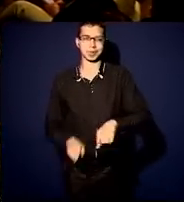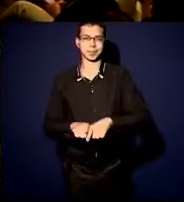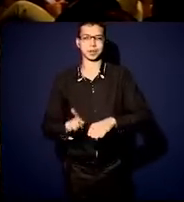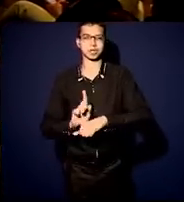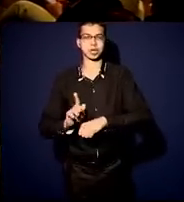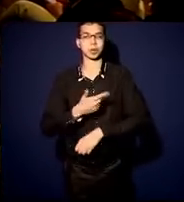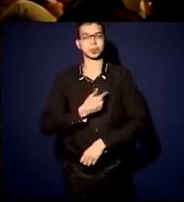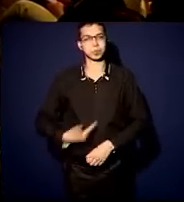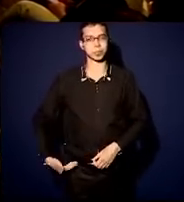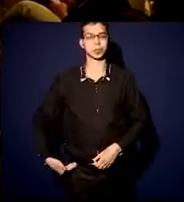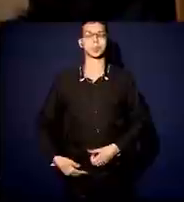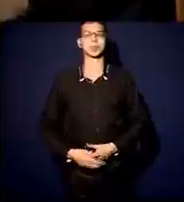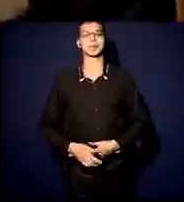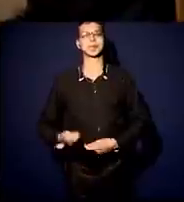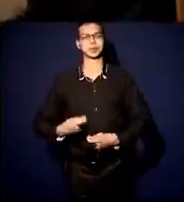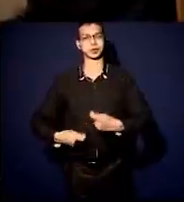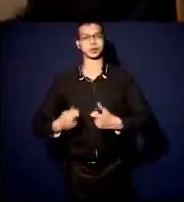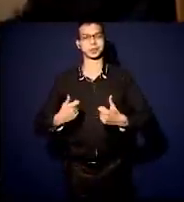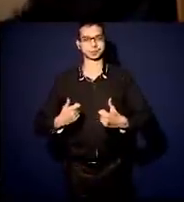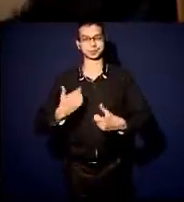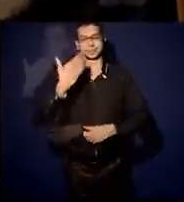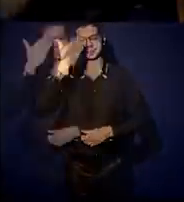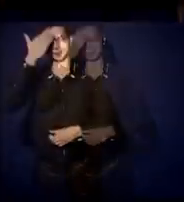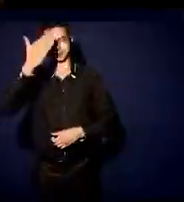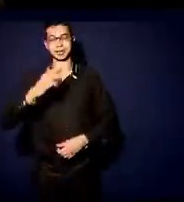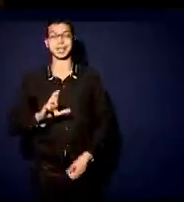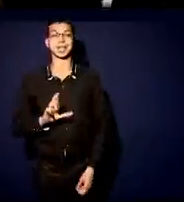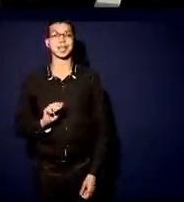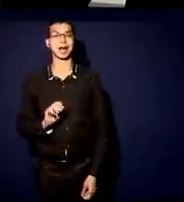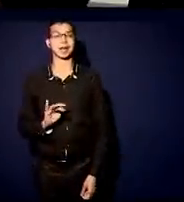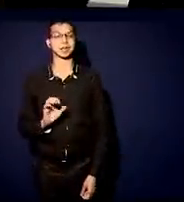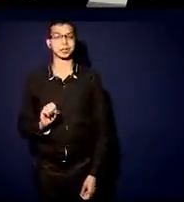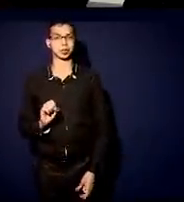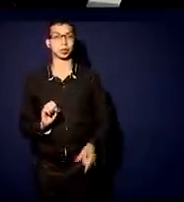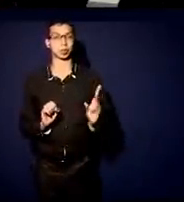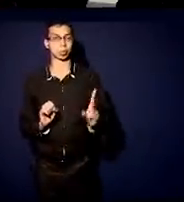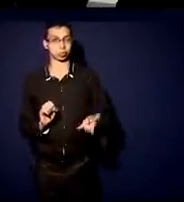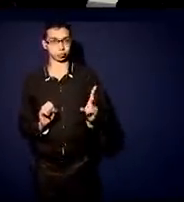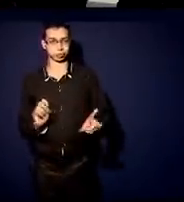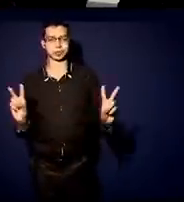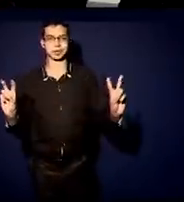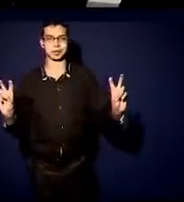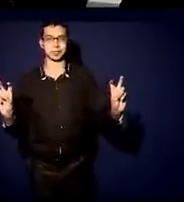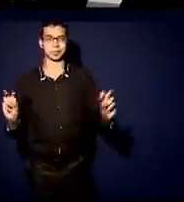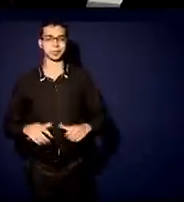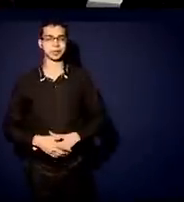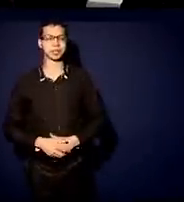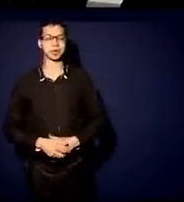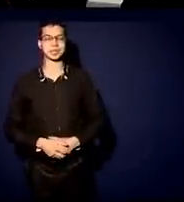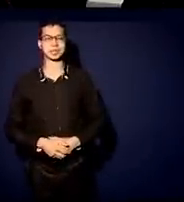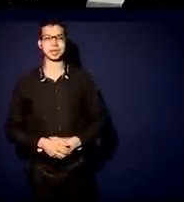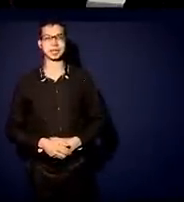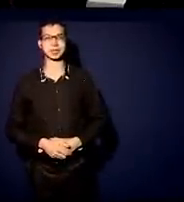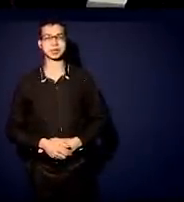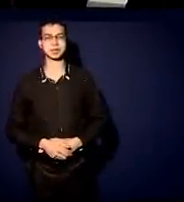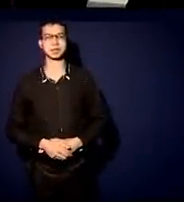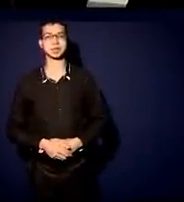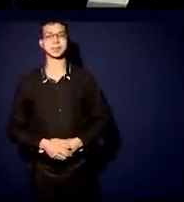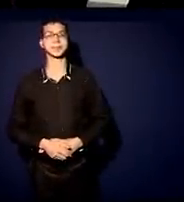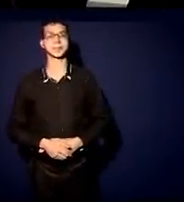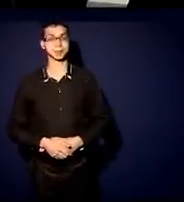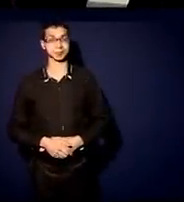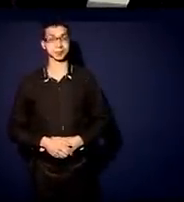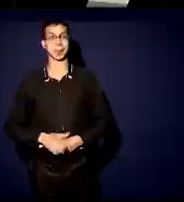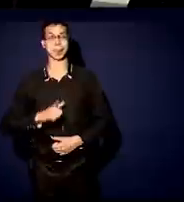Obrigada. Vou continuar com você, então, governador Ratinho. Ainda um pouco nesse tema, os três estados de vocês deram um recado